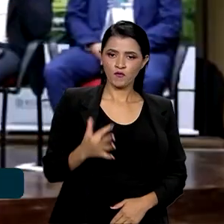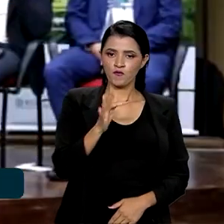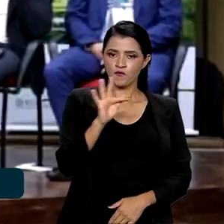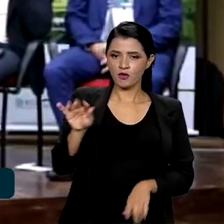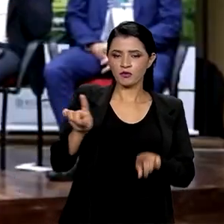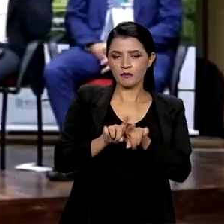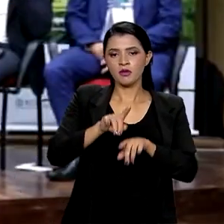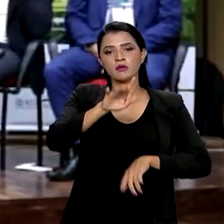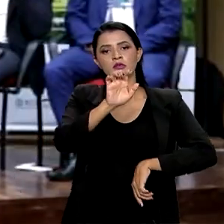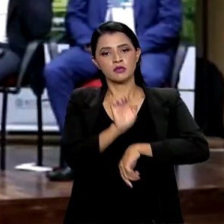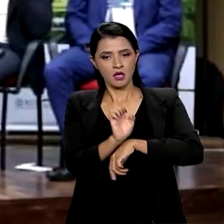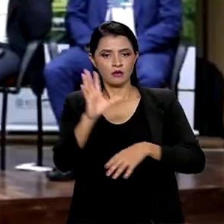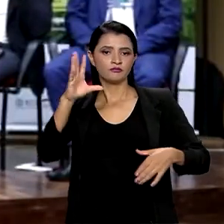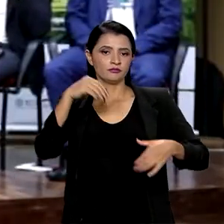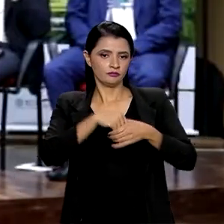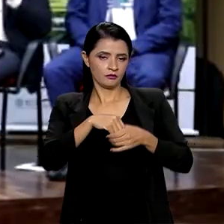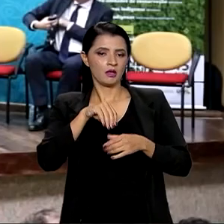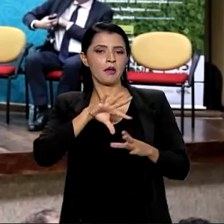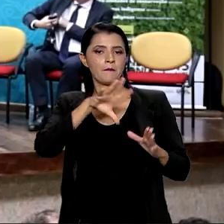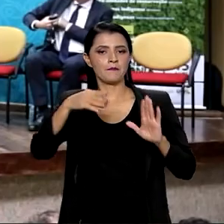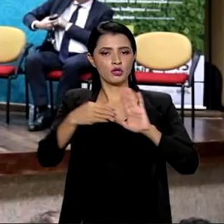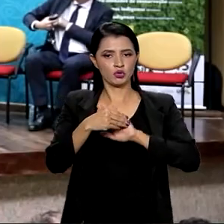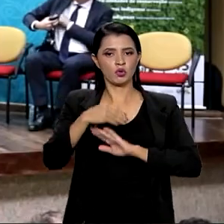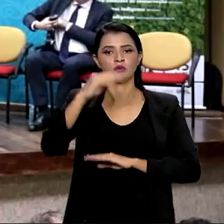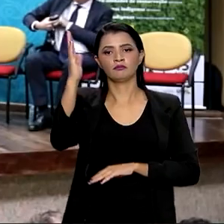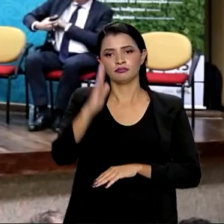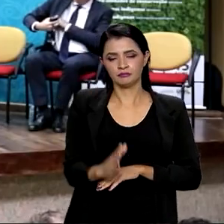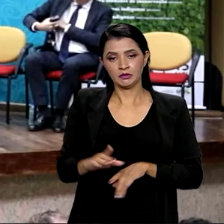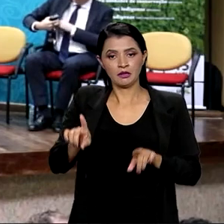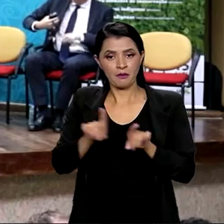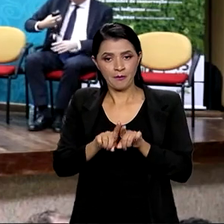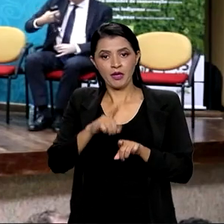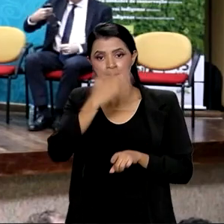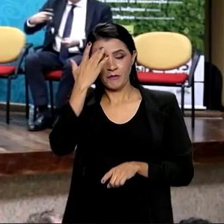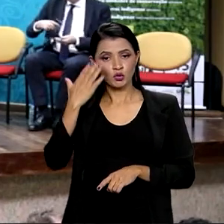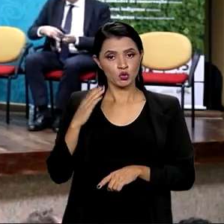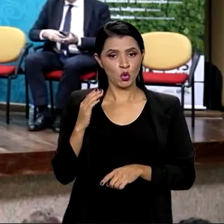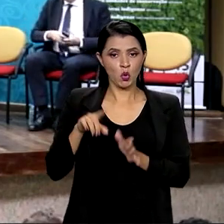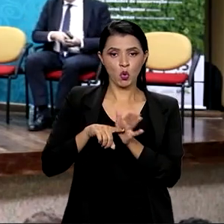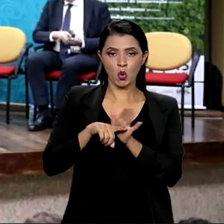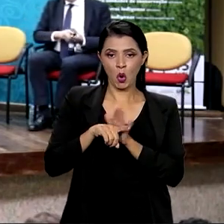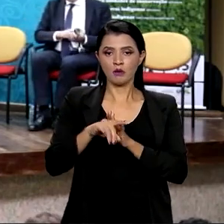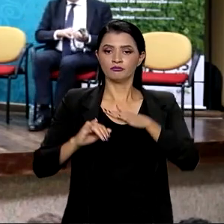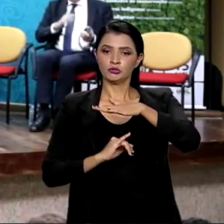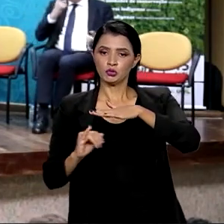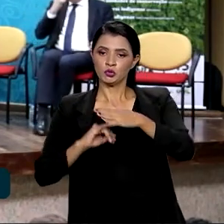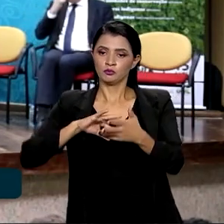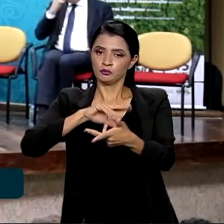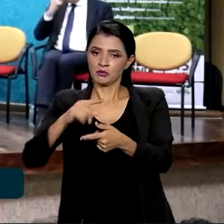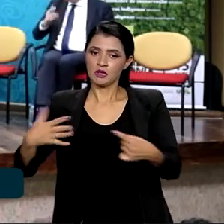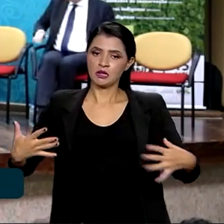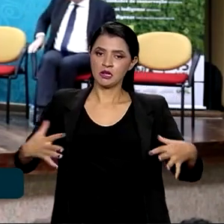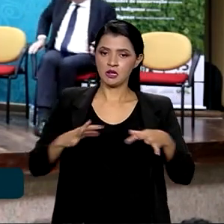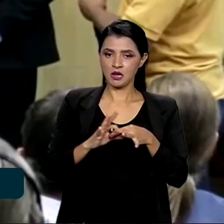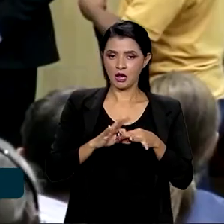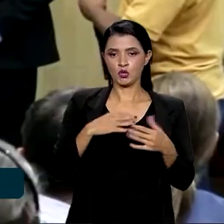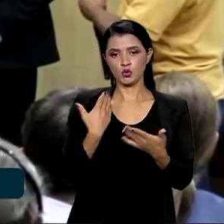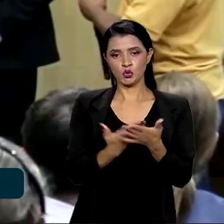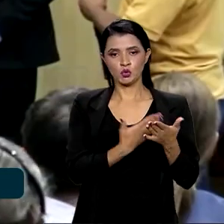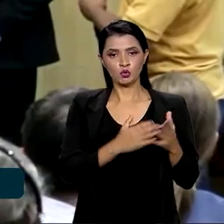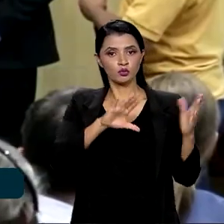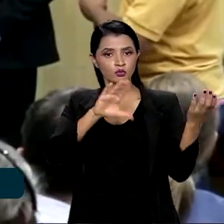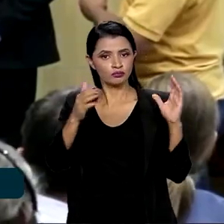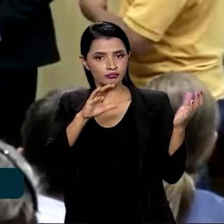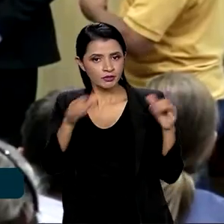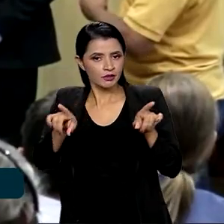estados que compõem a Amazônia brasileira, de cientistas, de instituições internacionais ligadas ao estudo do clima e de